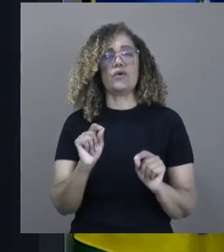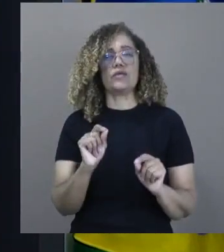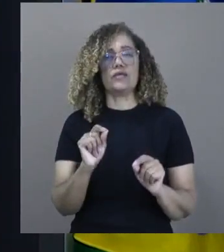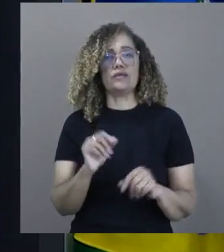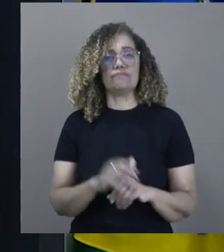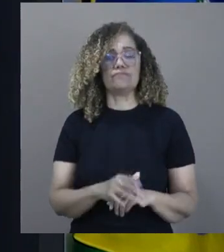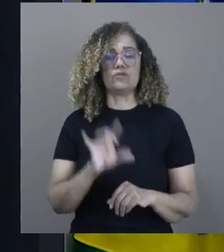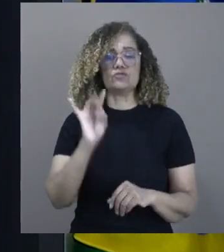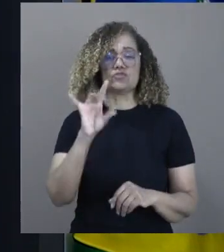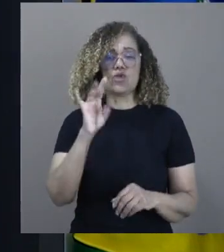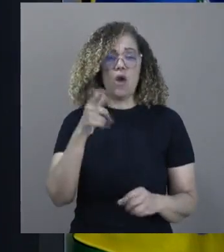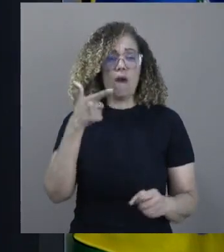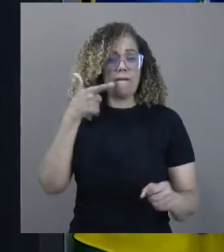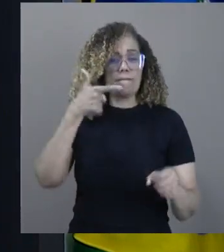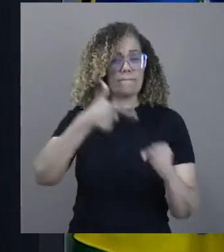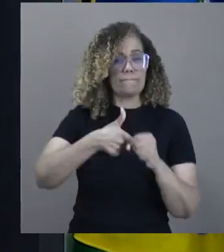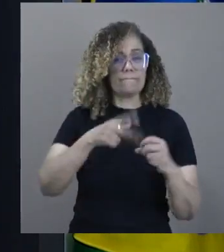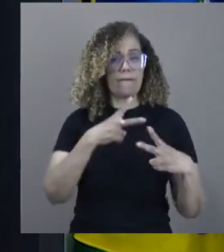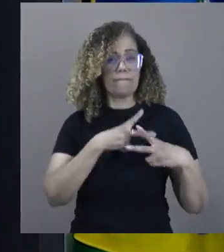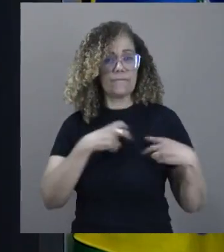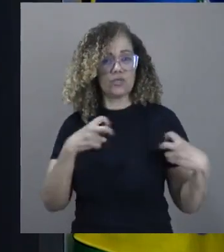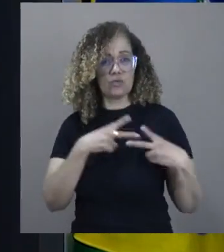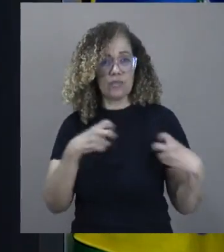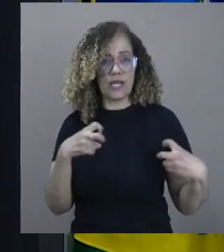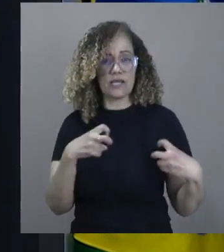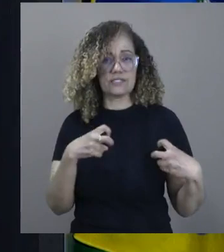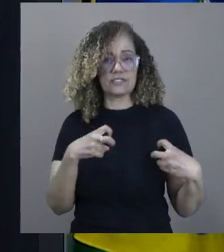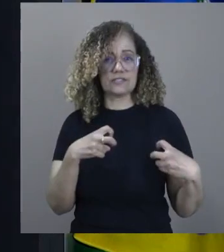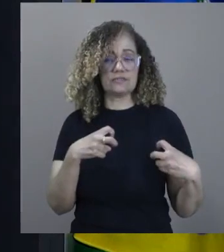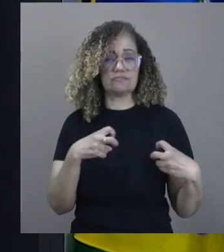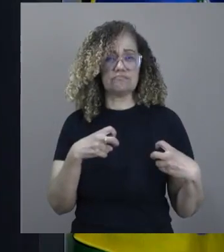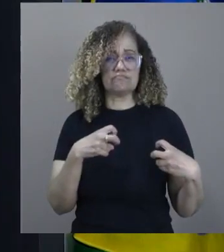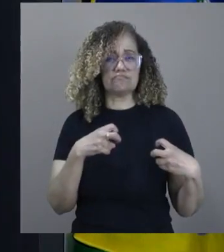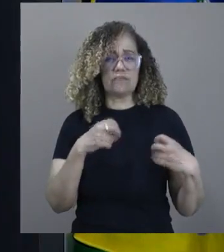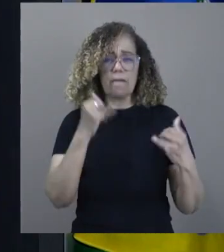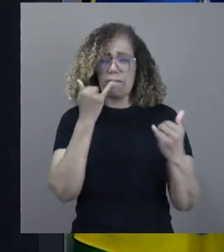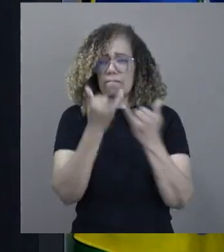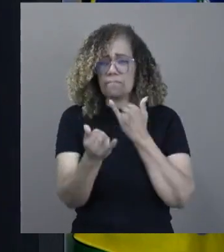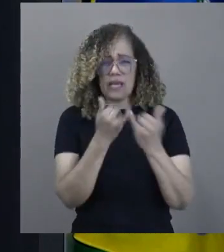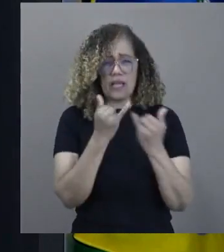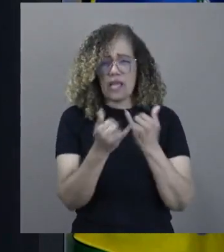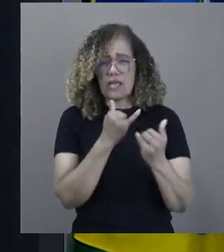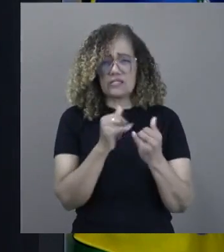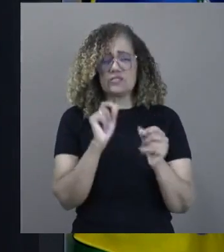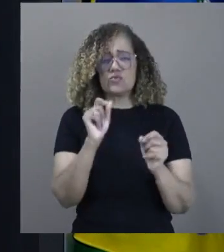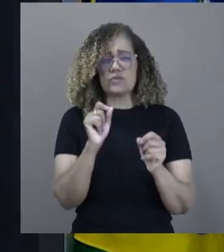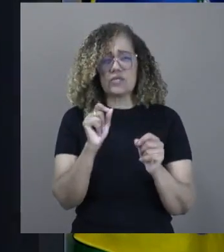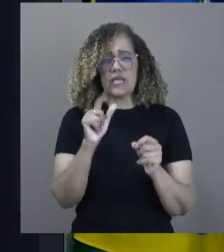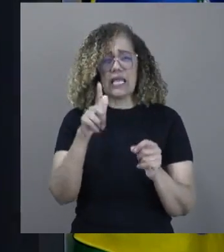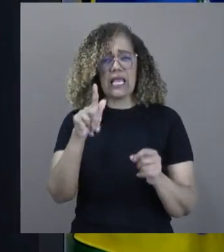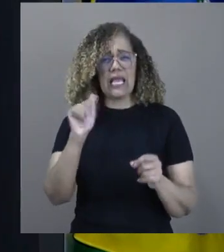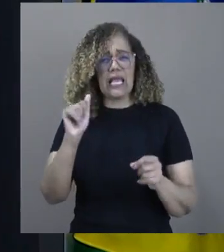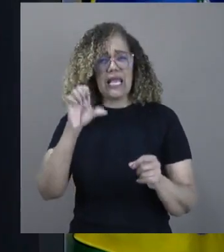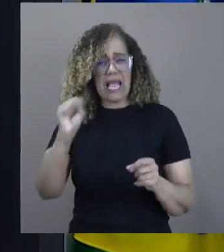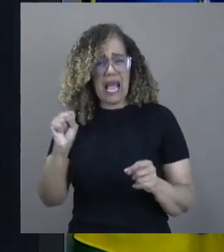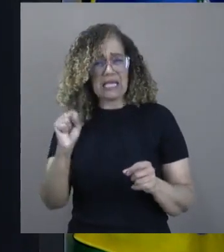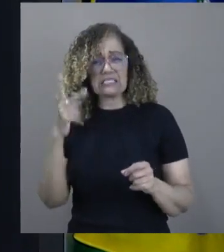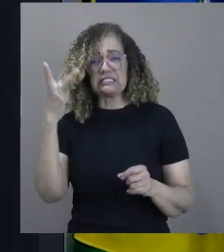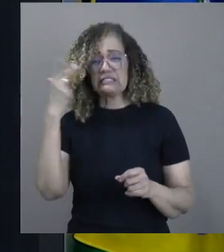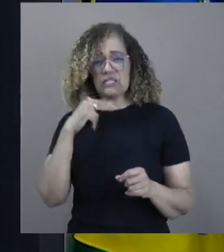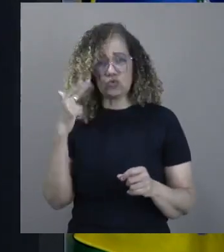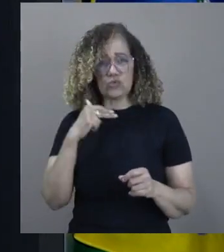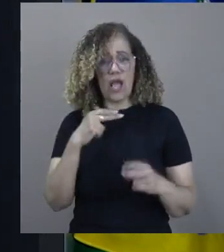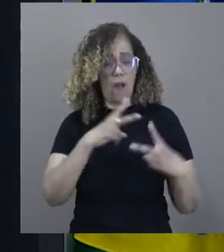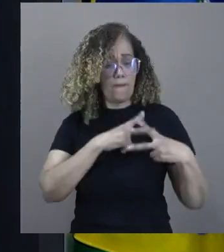Petrobras. A Petrobras parece não enxergar que o preço do gás natural, por ela praticado,